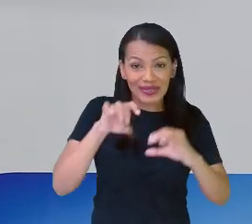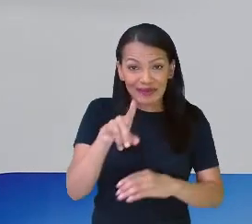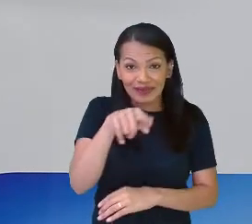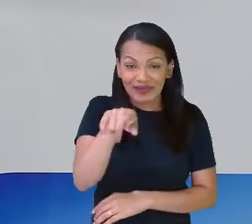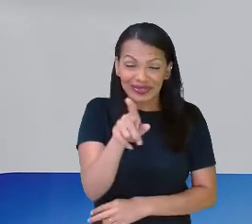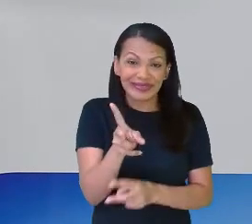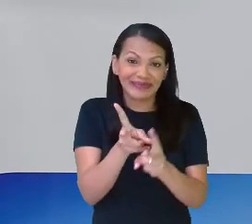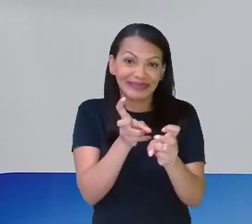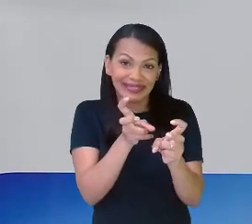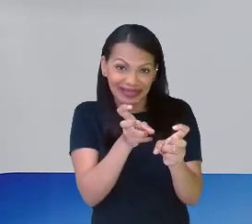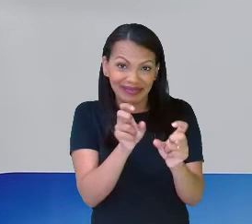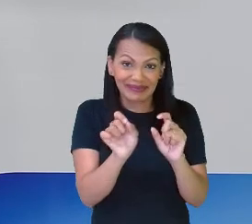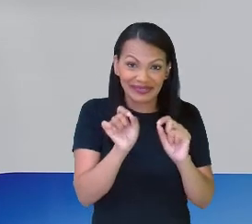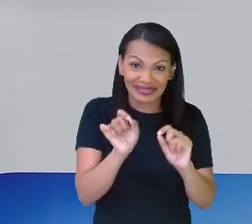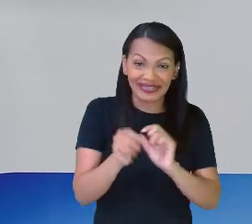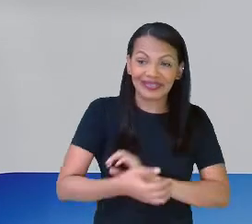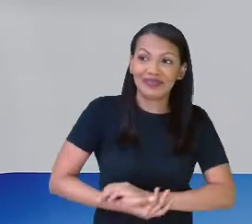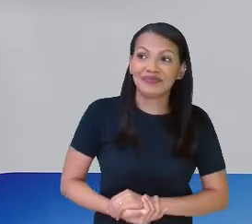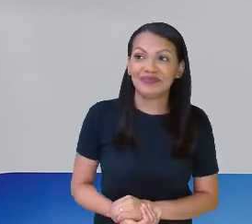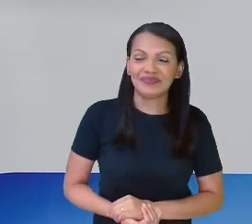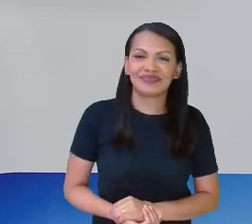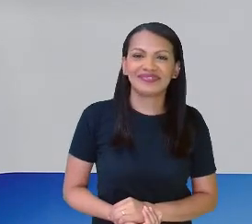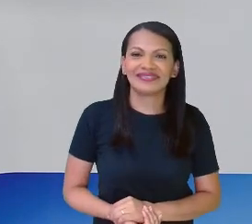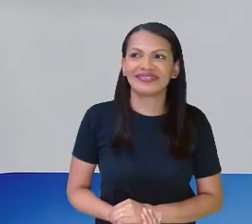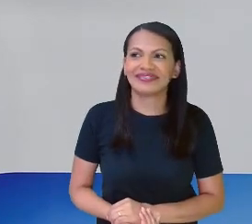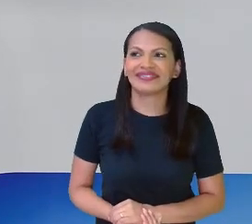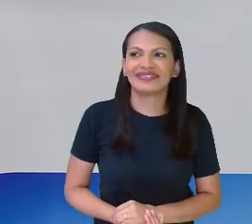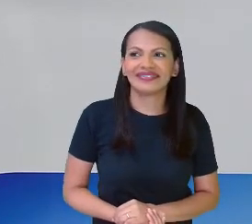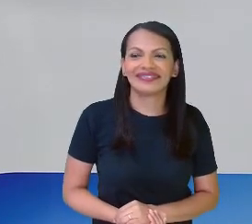vocês perceberem. Vamos lá? Olha só!